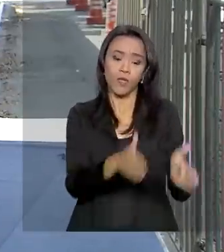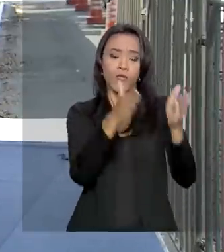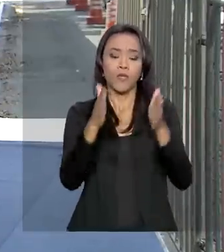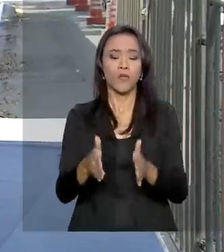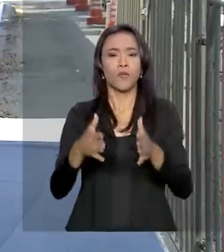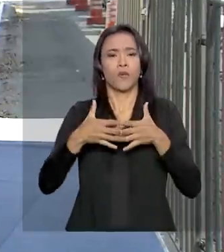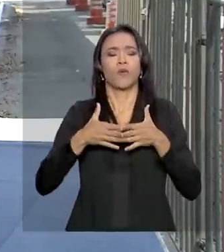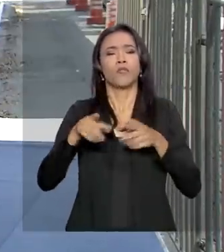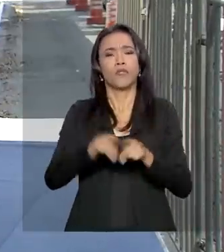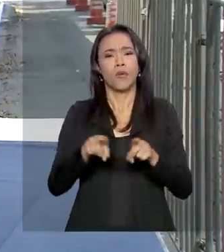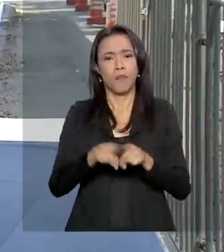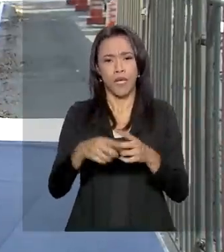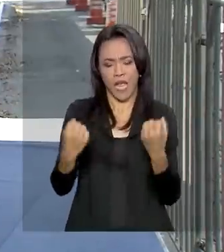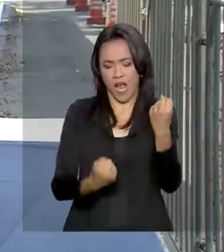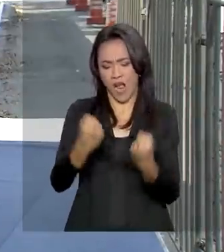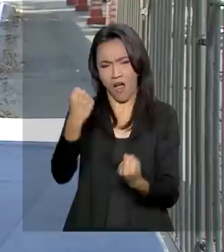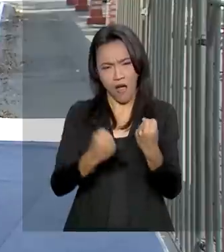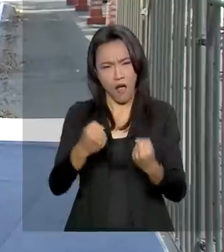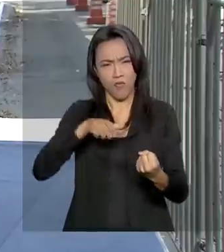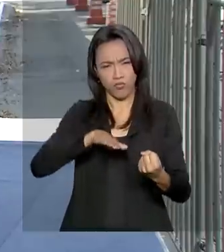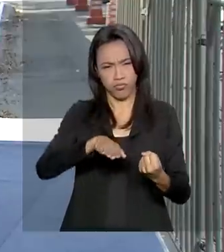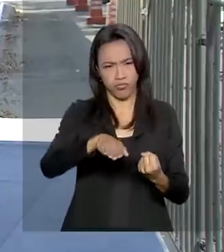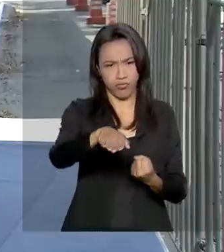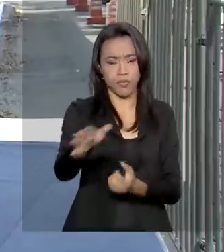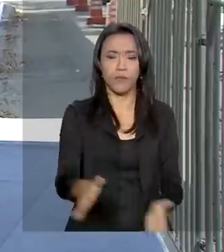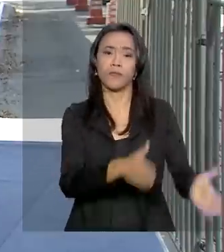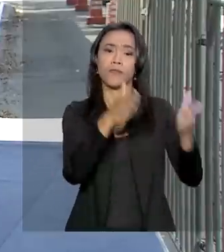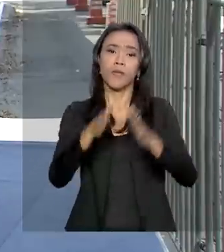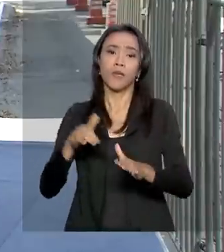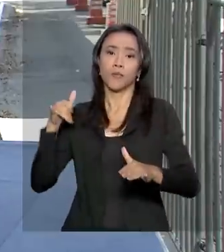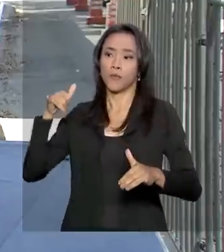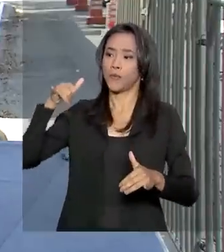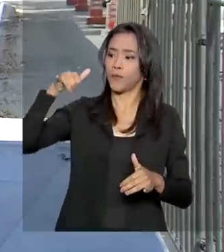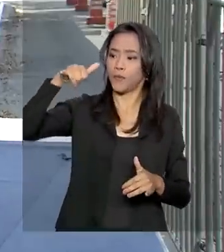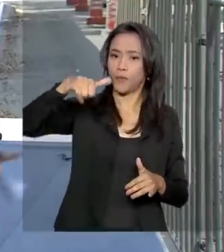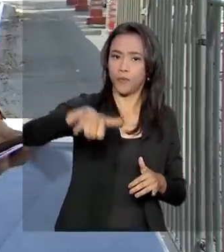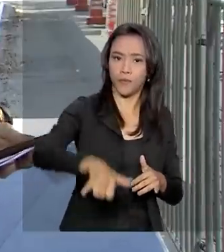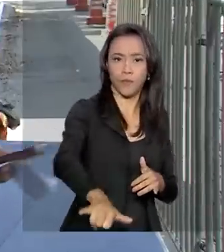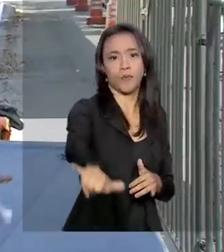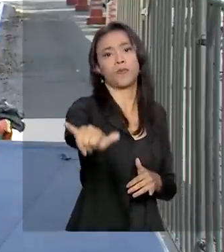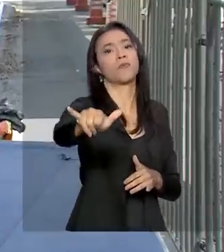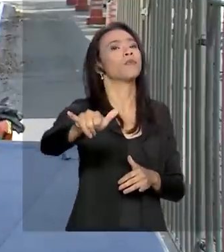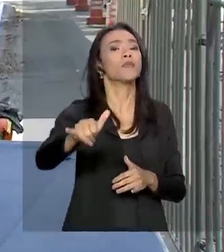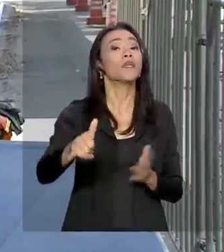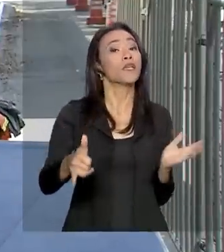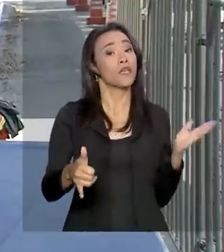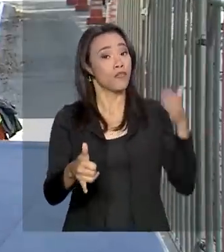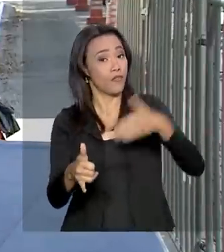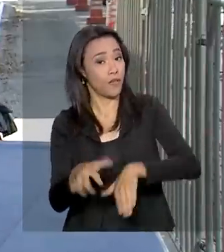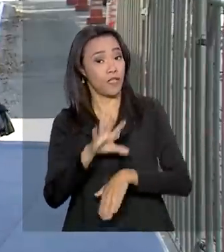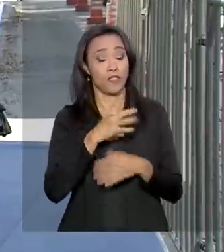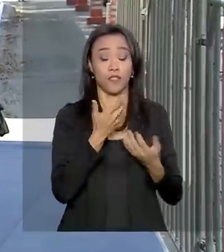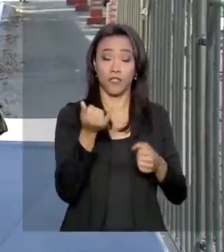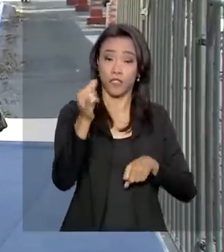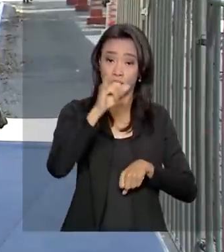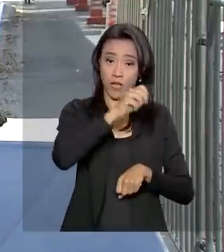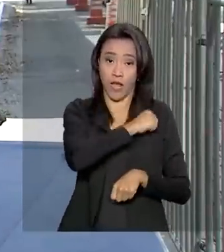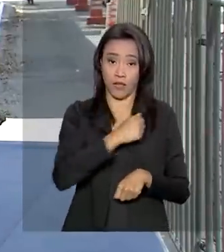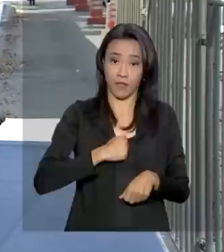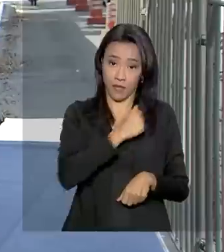Marinha e do Exército Brasileiro, aeronaves da Força Aérea que vem de Anápolis, em Goiás, e do Rio de Janeiro,